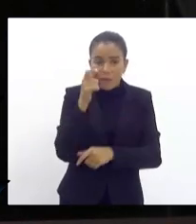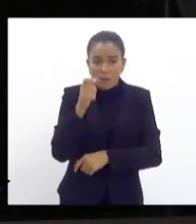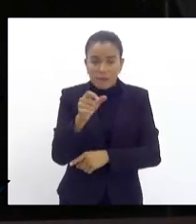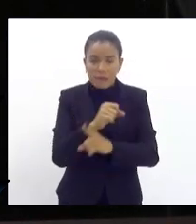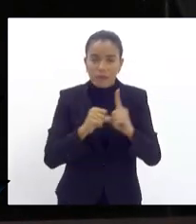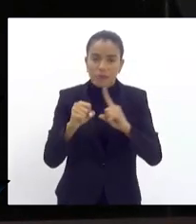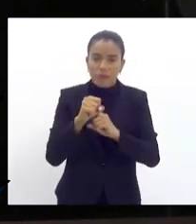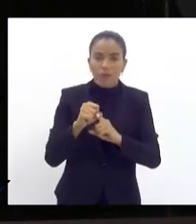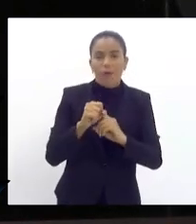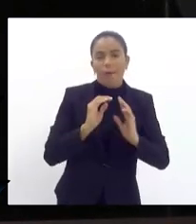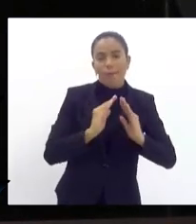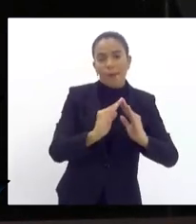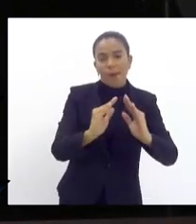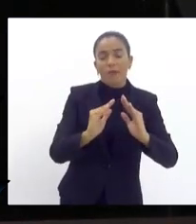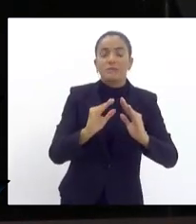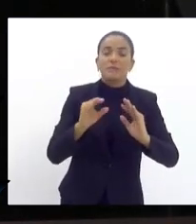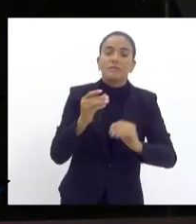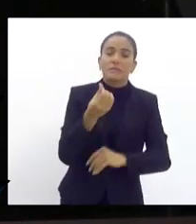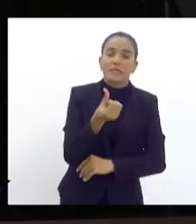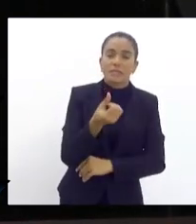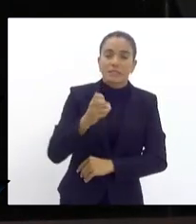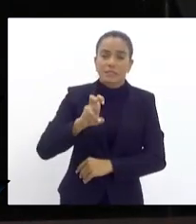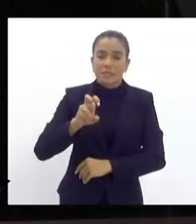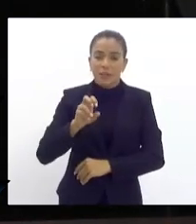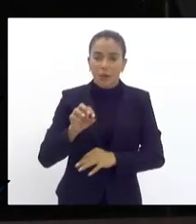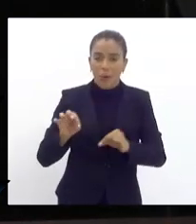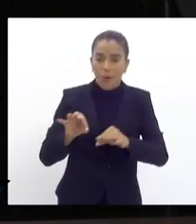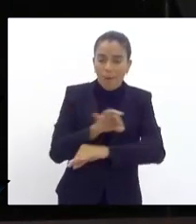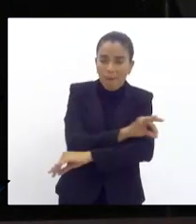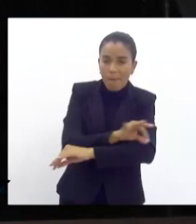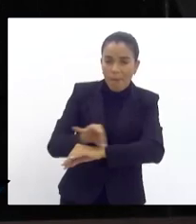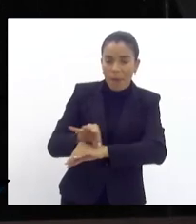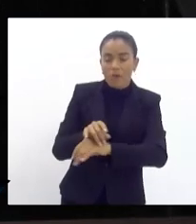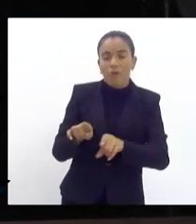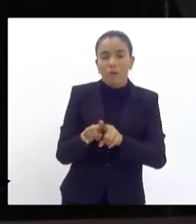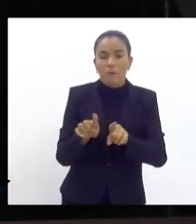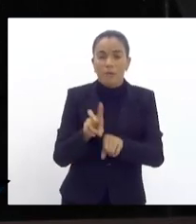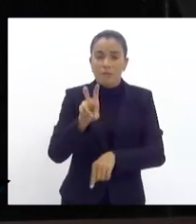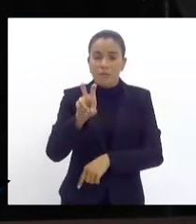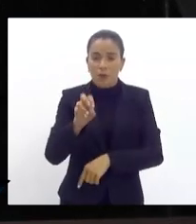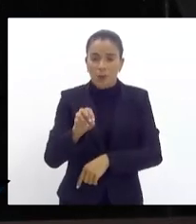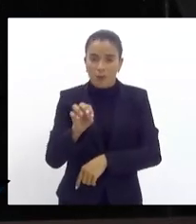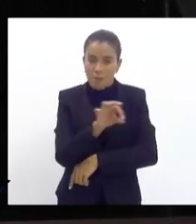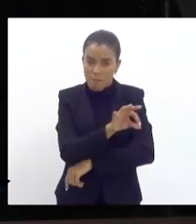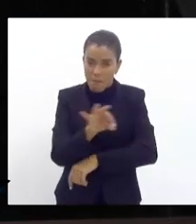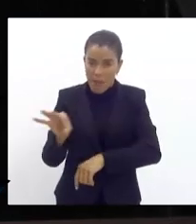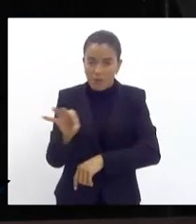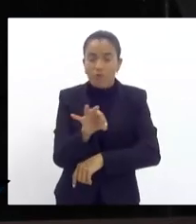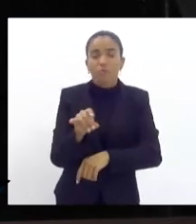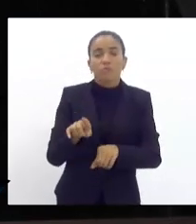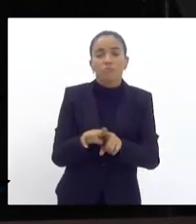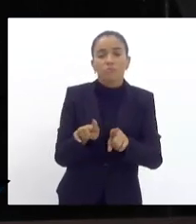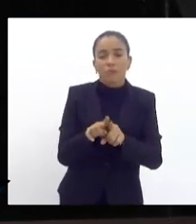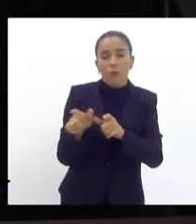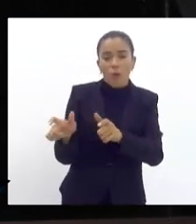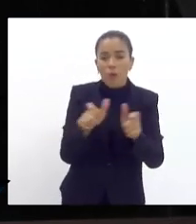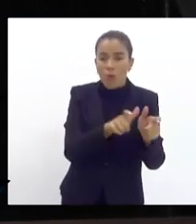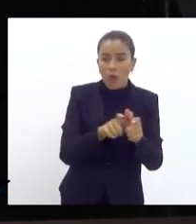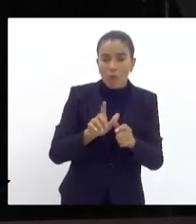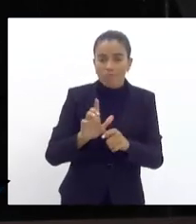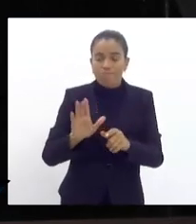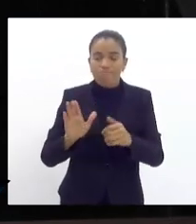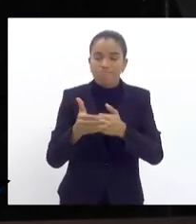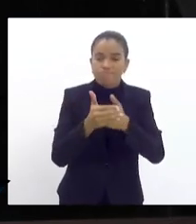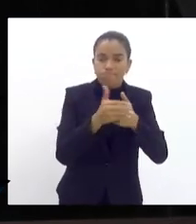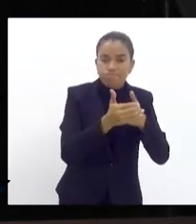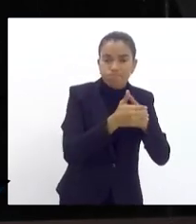residência de 65 metros quadrados e para comércio 50 metros quadrados situado em loteamentos regulares ou clandestinos em